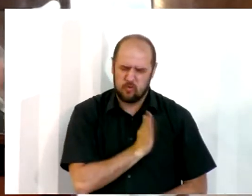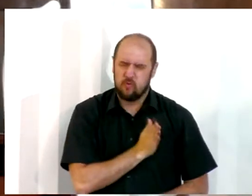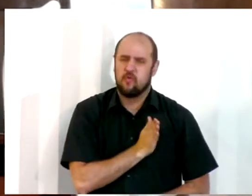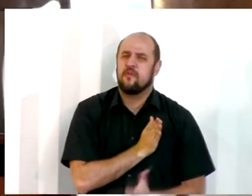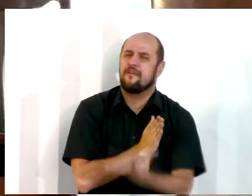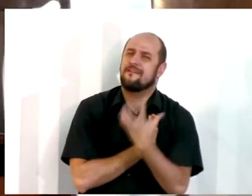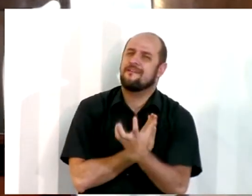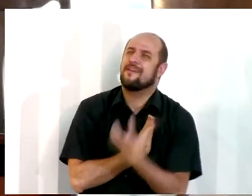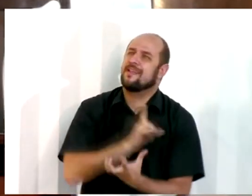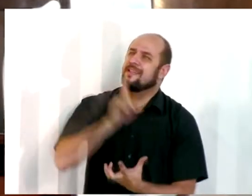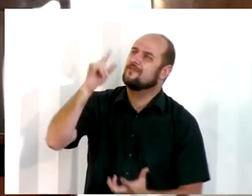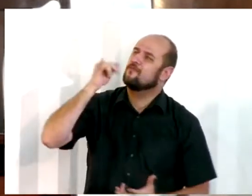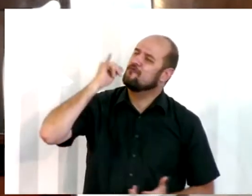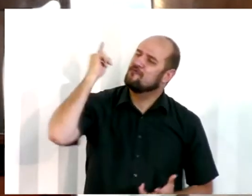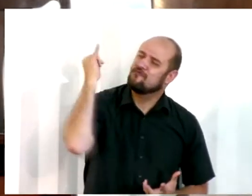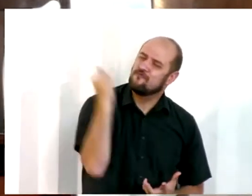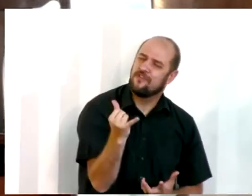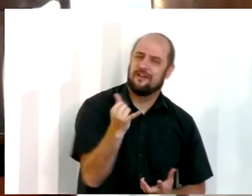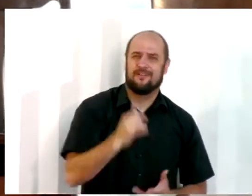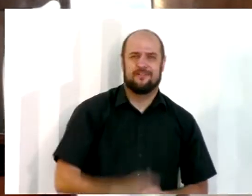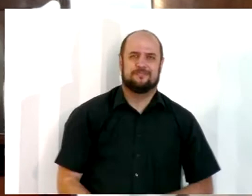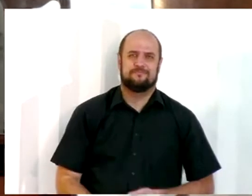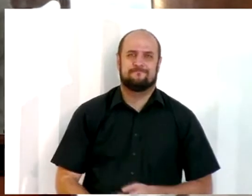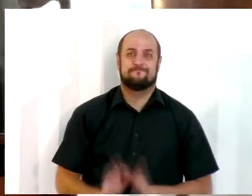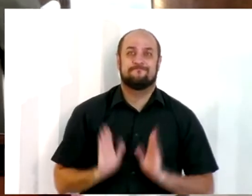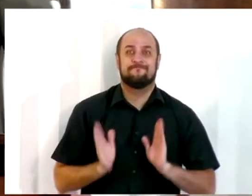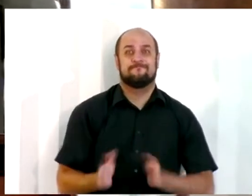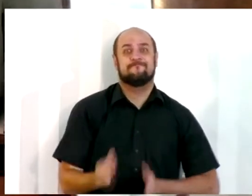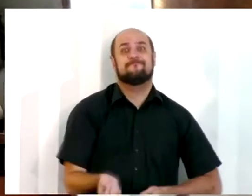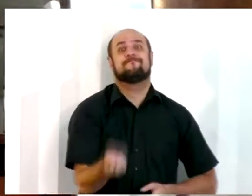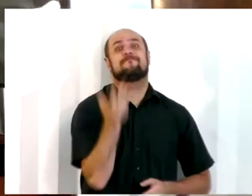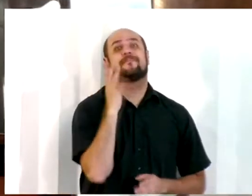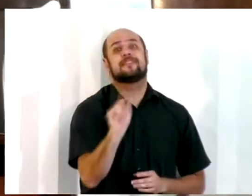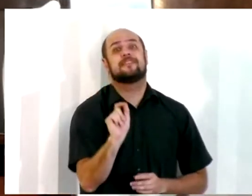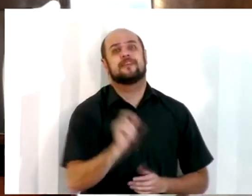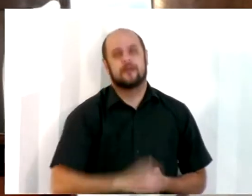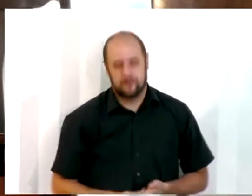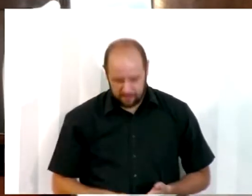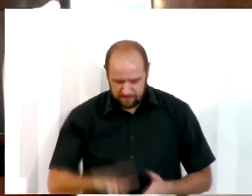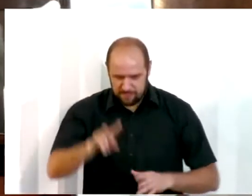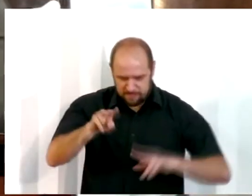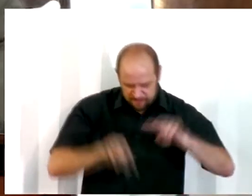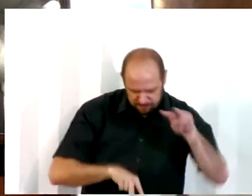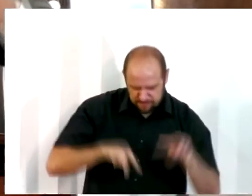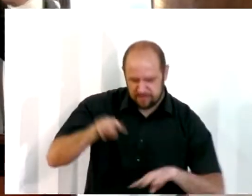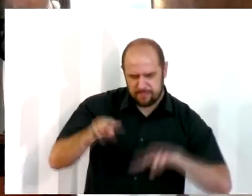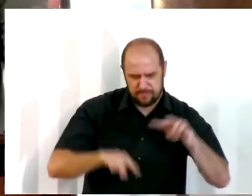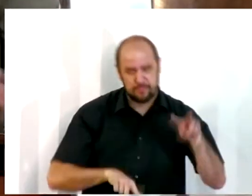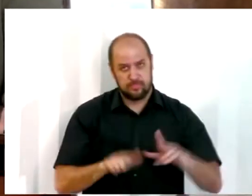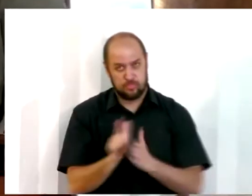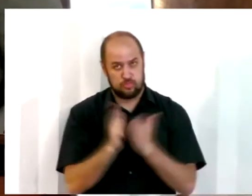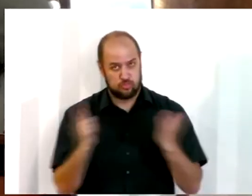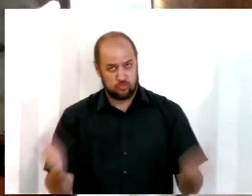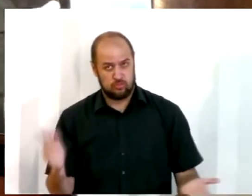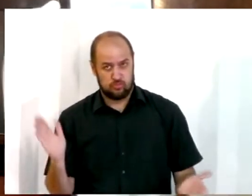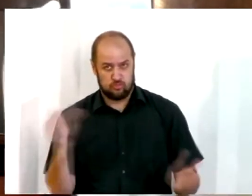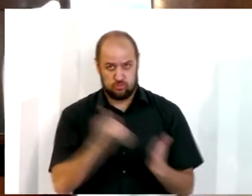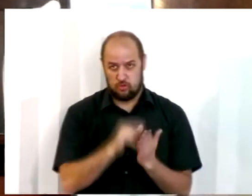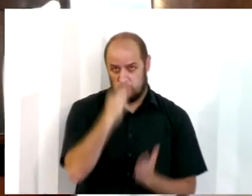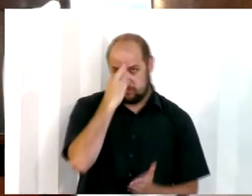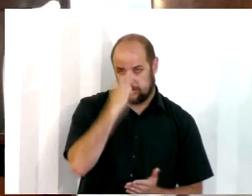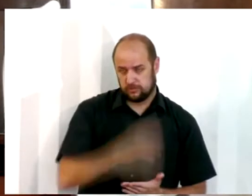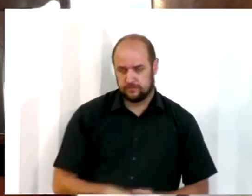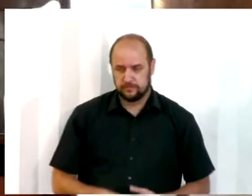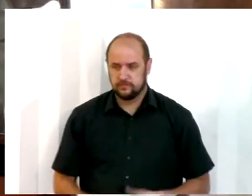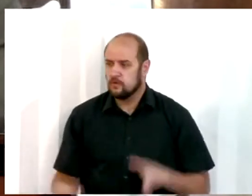a voz de Deus. Agora uma coisa vai acontecer, irmãos. Conforme a leitura foi sendo realizada, da alva até o meio-dia, os